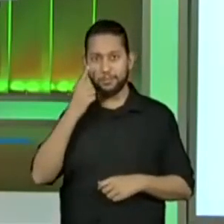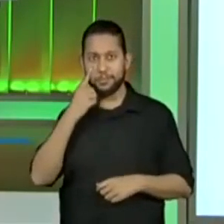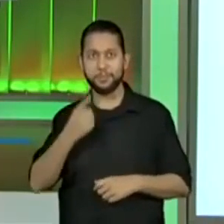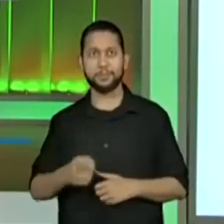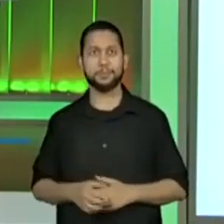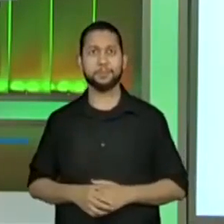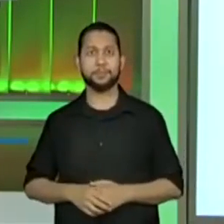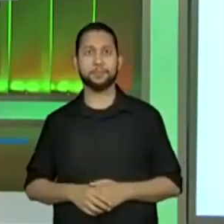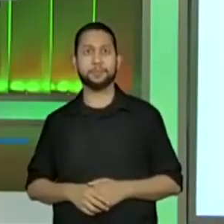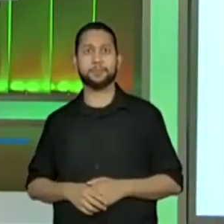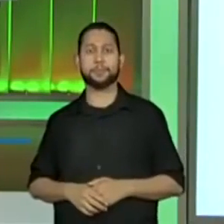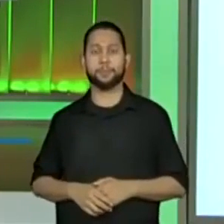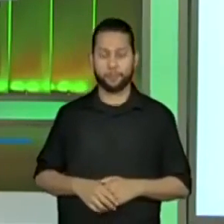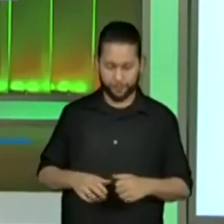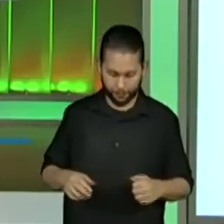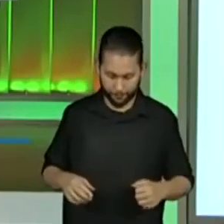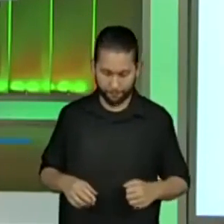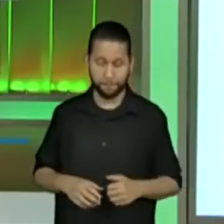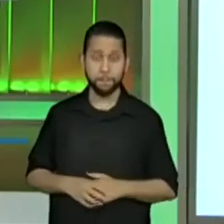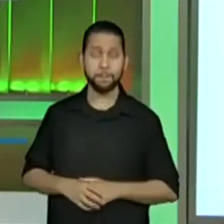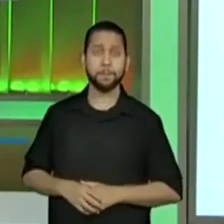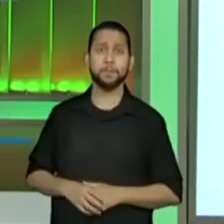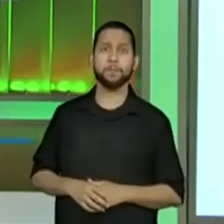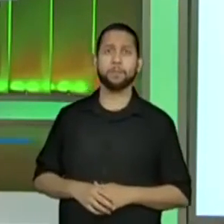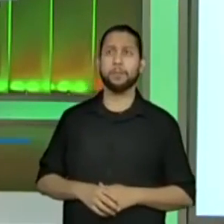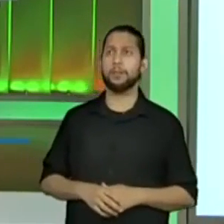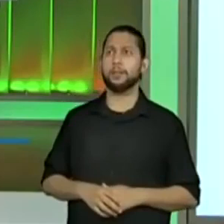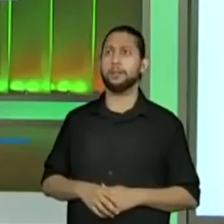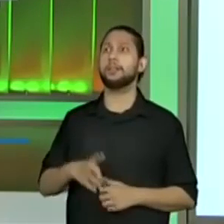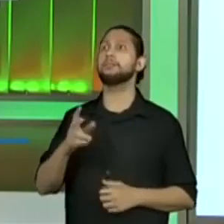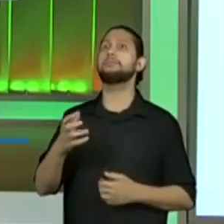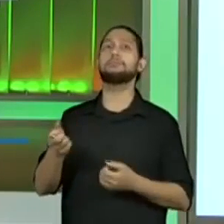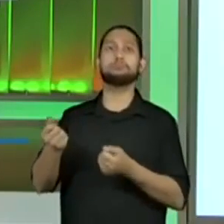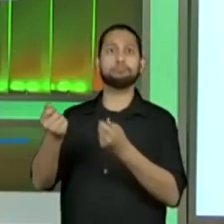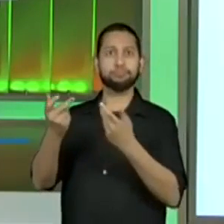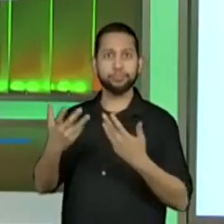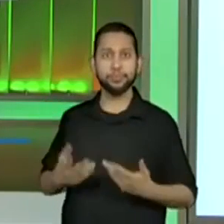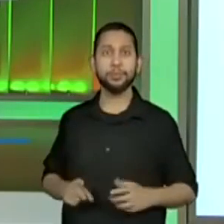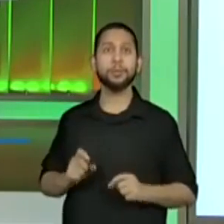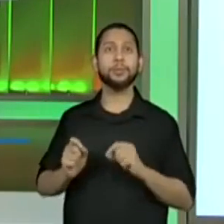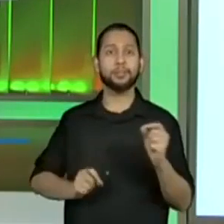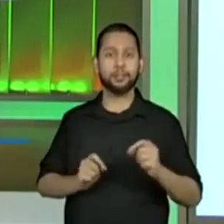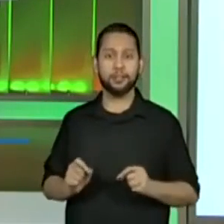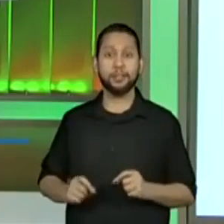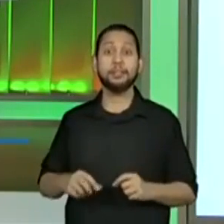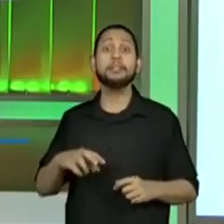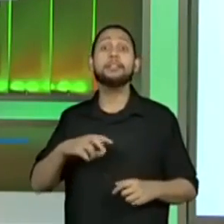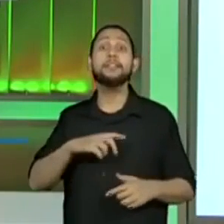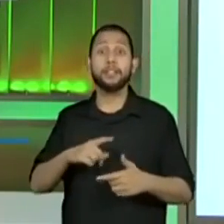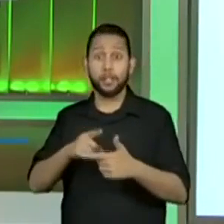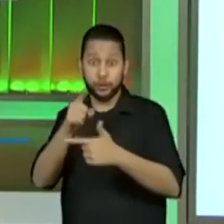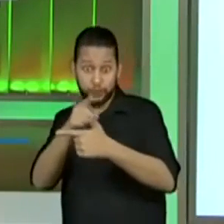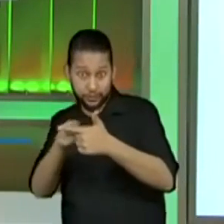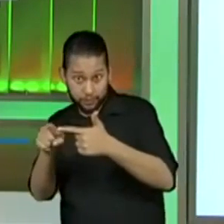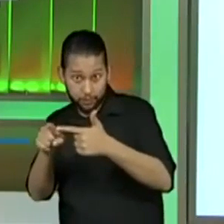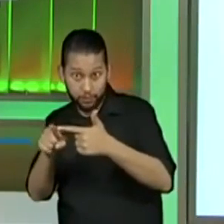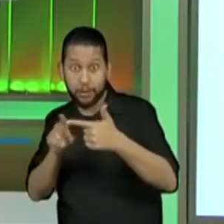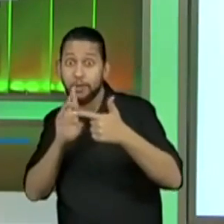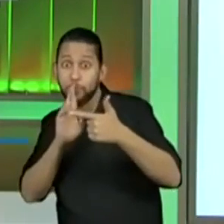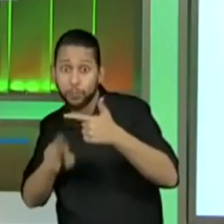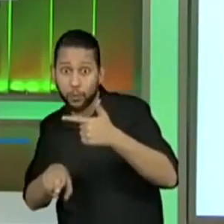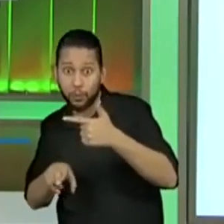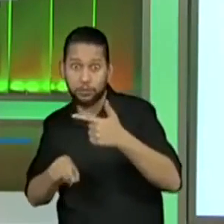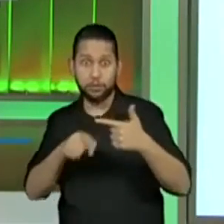ideias aí em um chat menor. Os professores já apontam que são resultados iguais. São